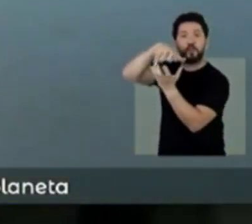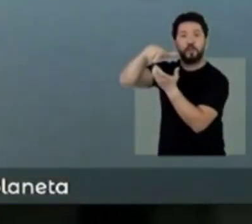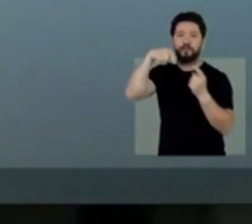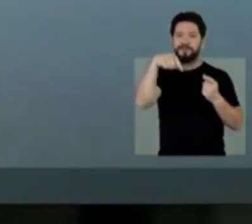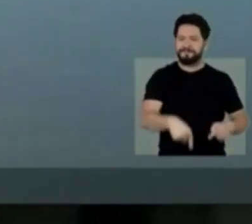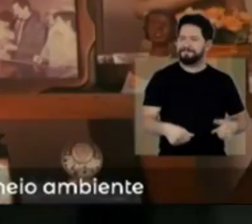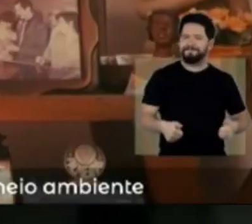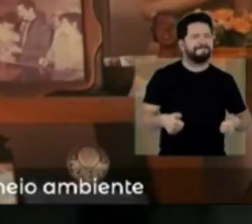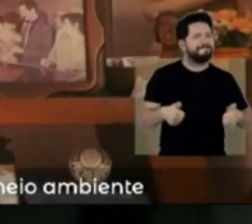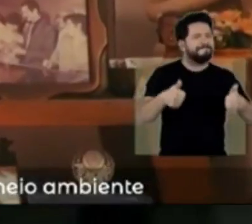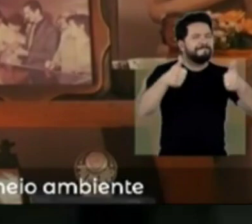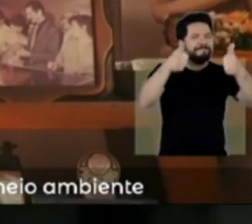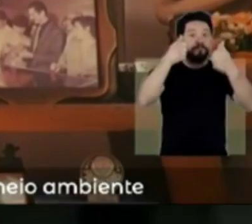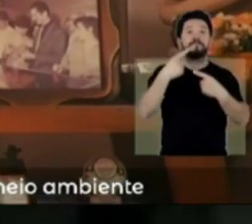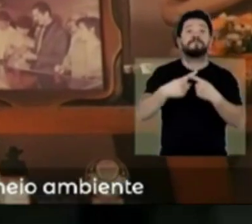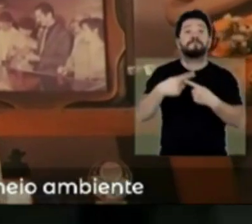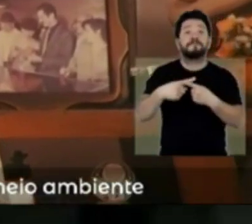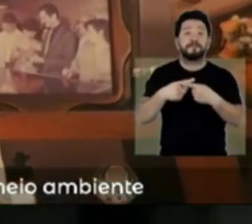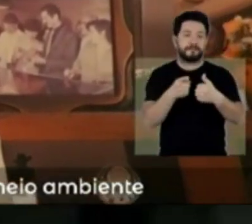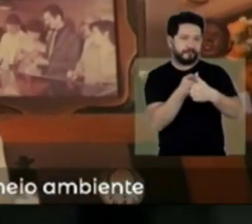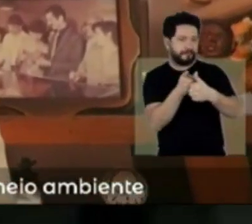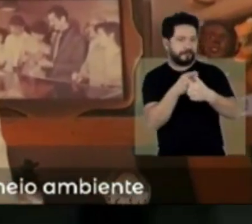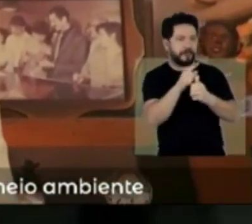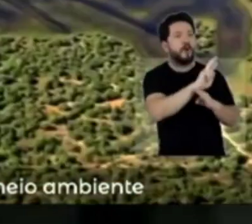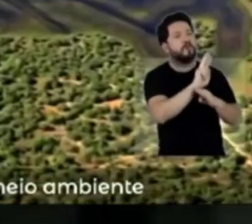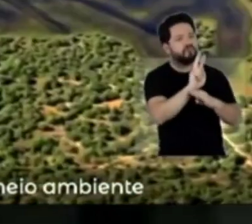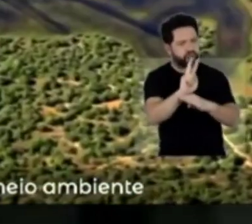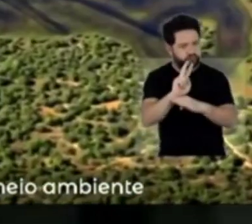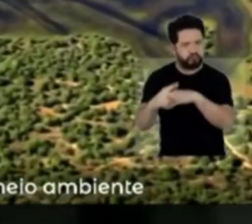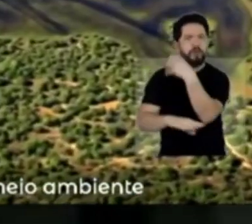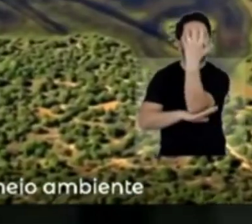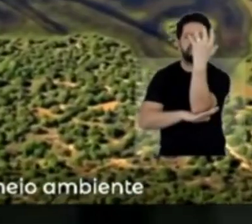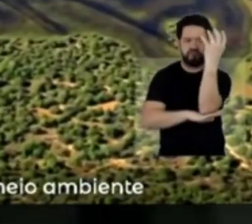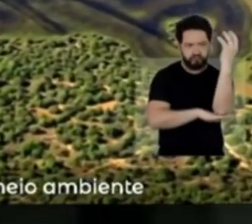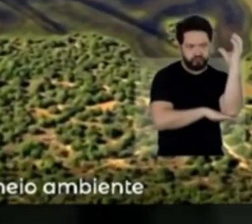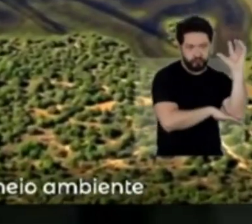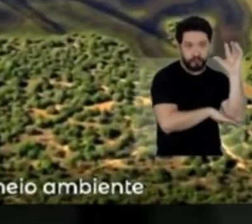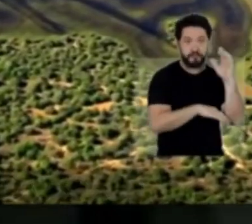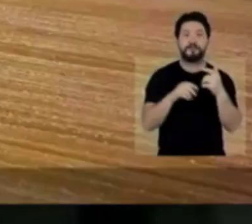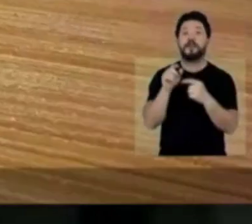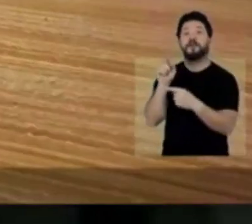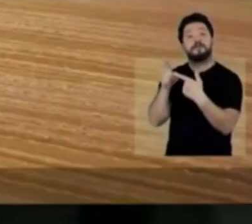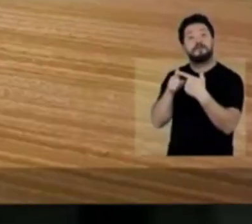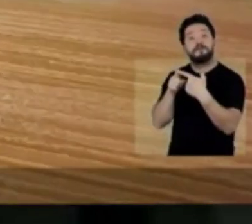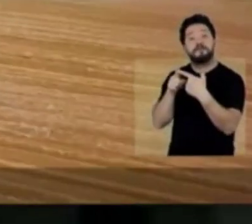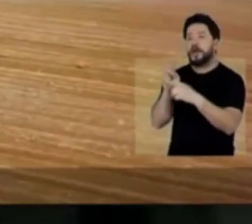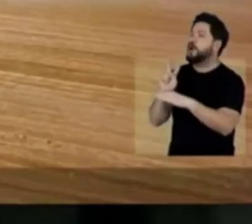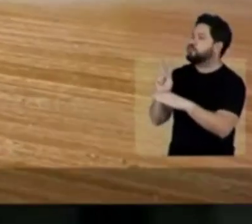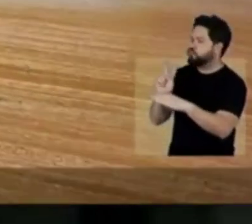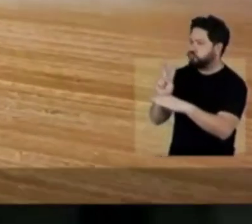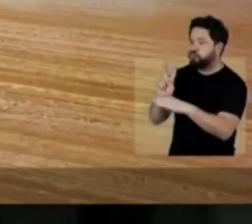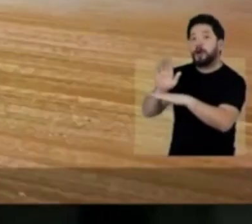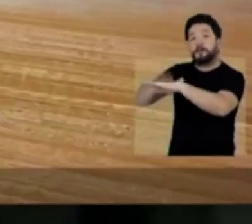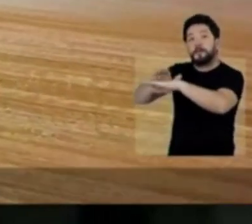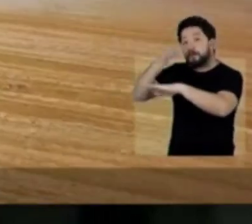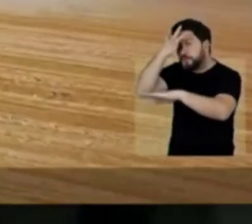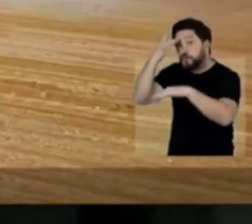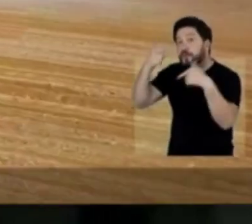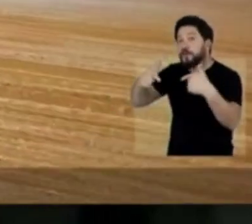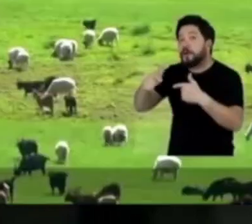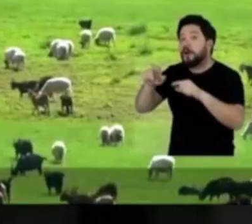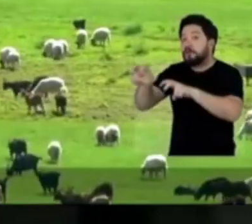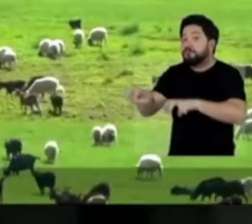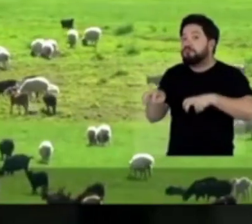planeta porque combina a proteção da natureza, a proteção do meio ambiente com a proteção de quem